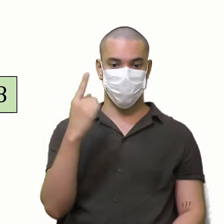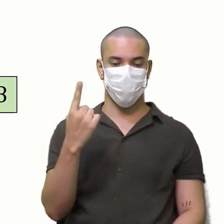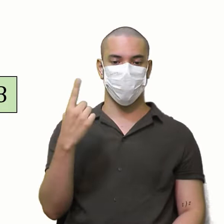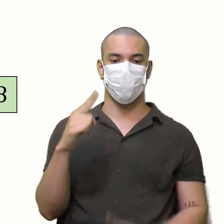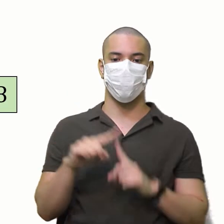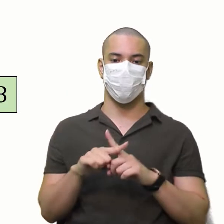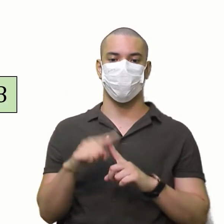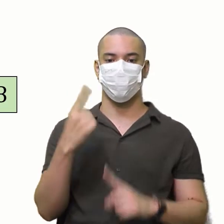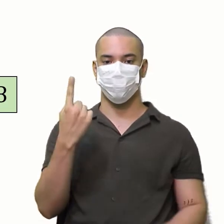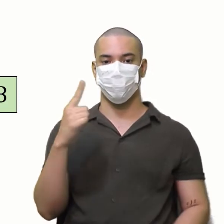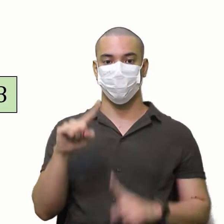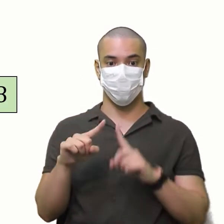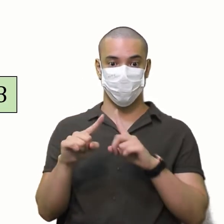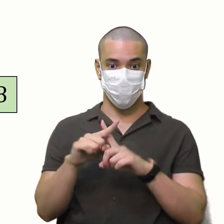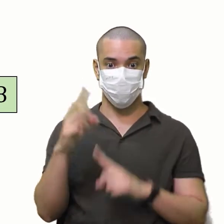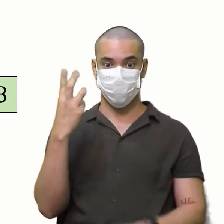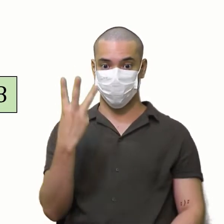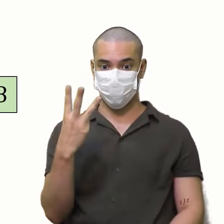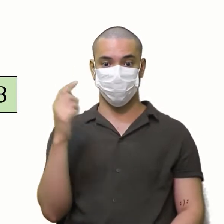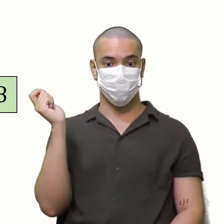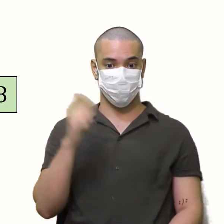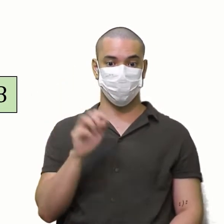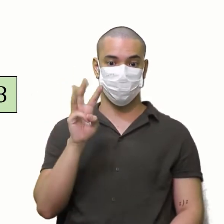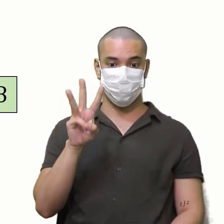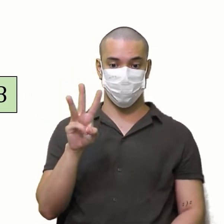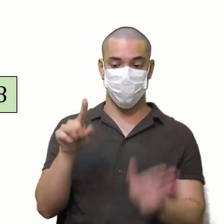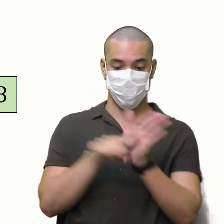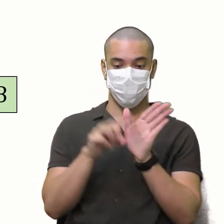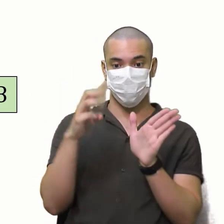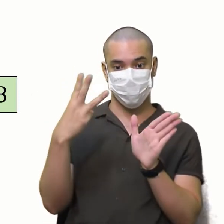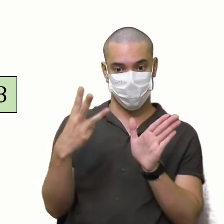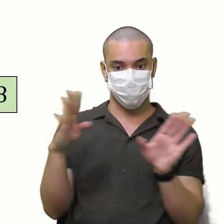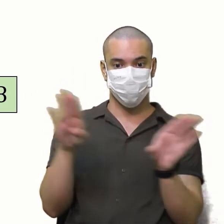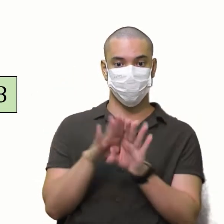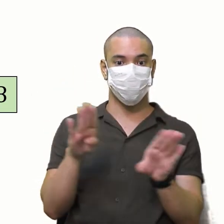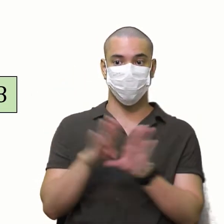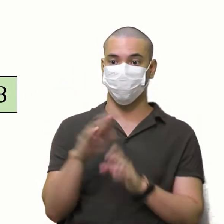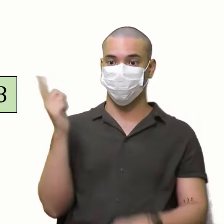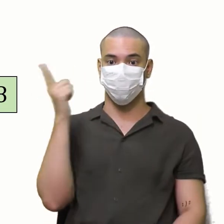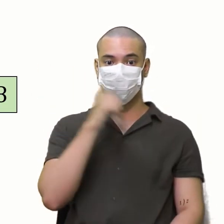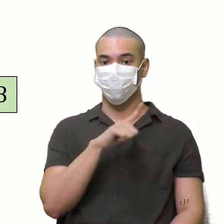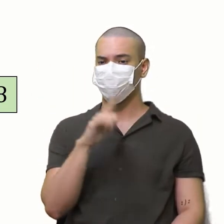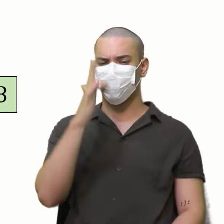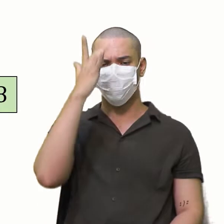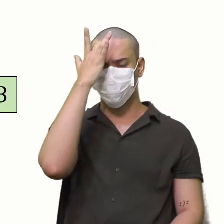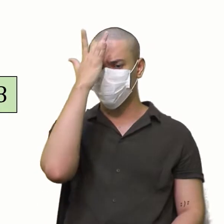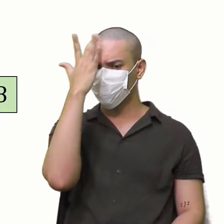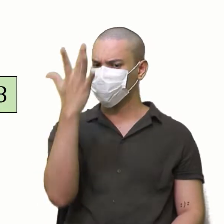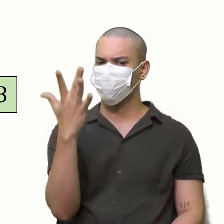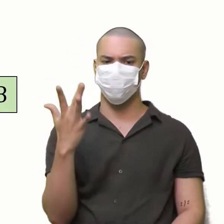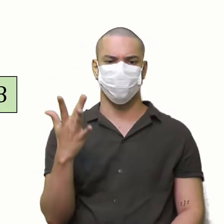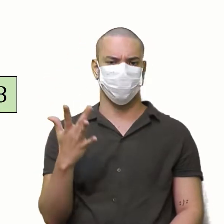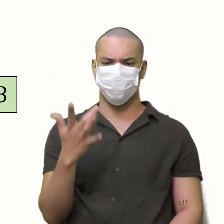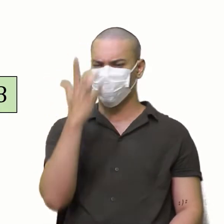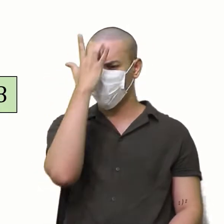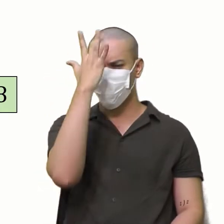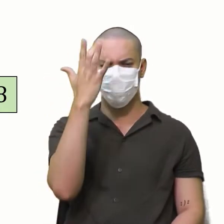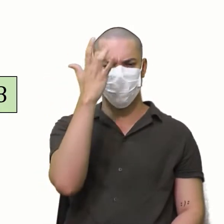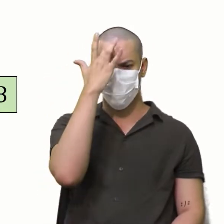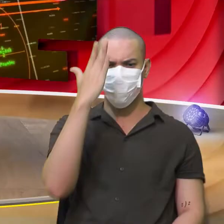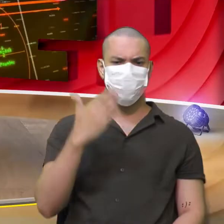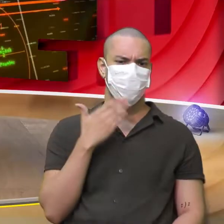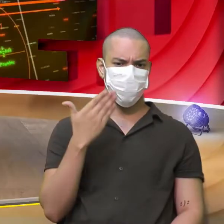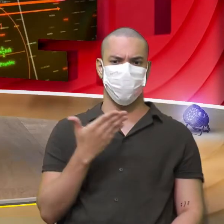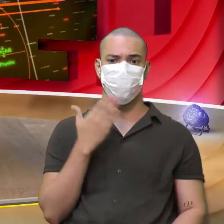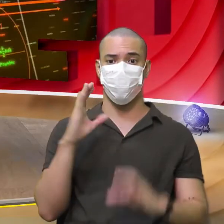vezes 1 vezes 3 3 Menos 3 E aí já foi Muito fácil Muito fácil mesmo